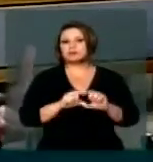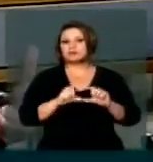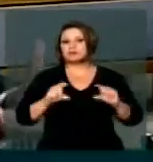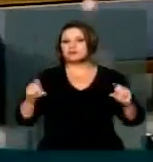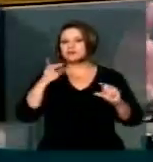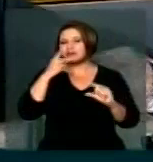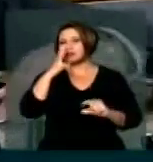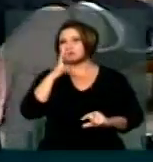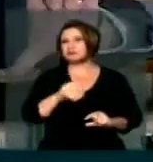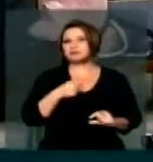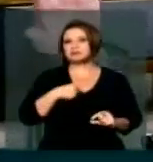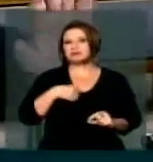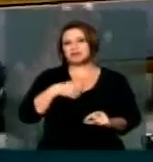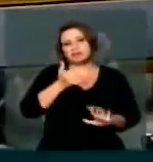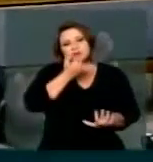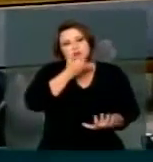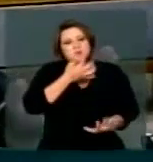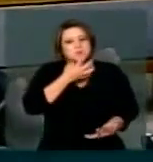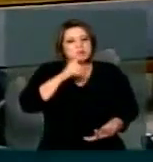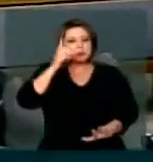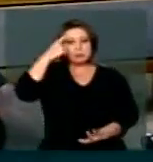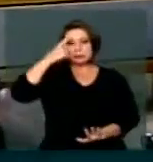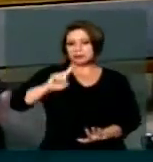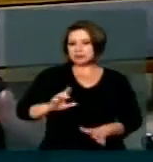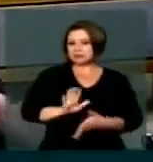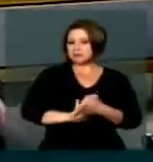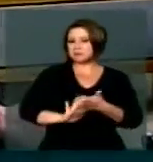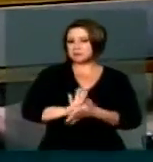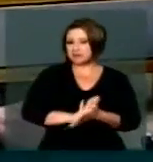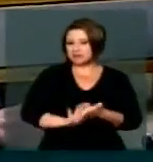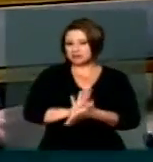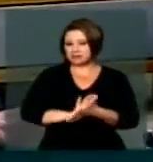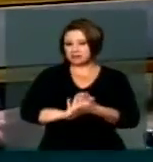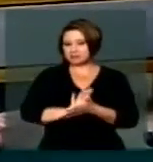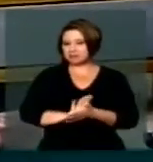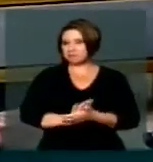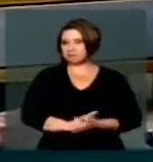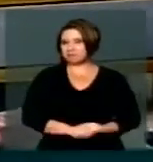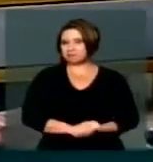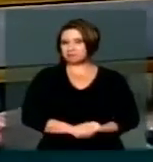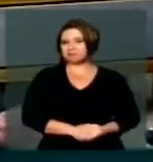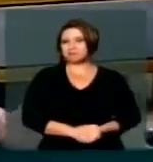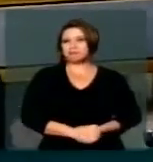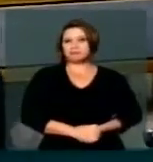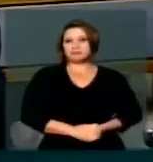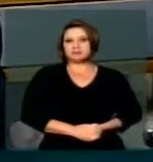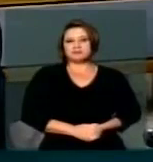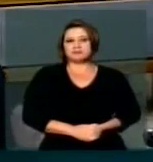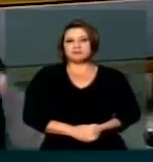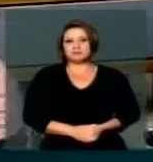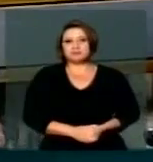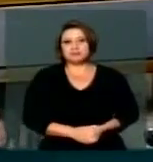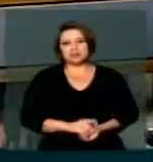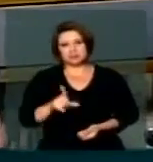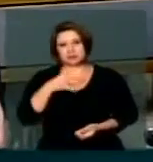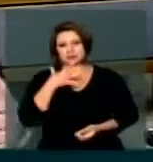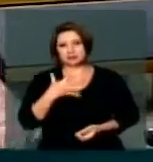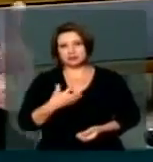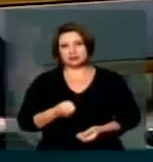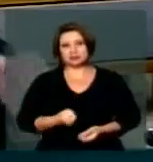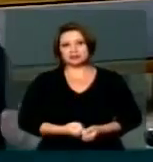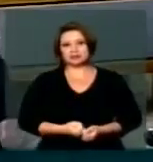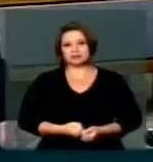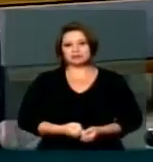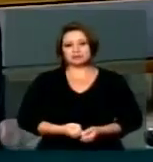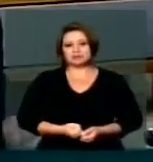frase De que Eu não tinha conhecimento De nada Aliás Ela fala do resumo Se me permite aqui